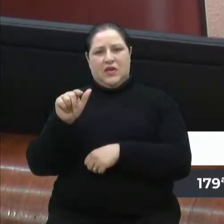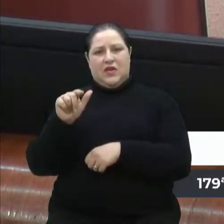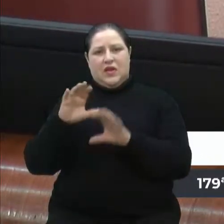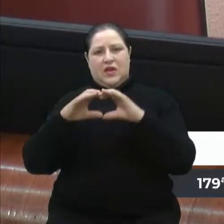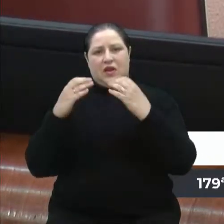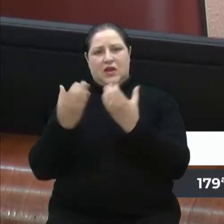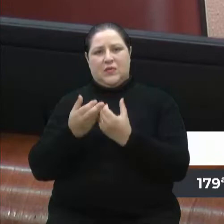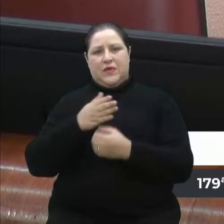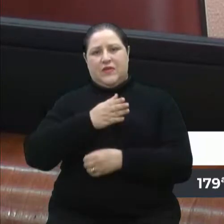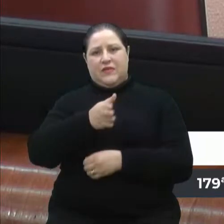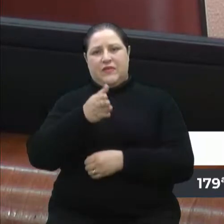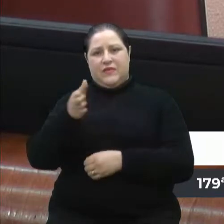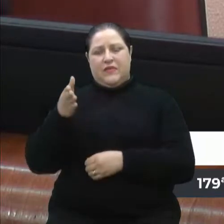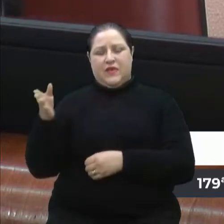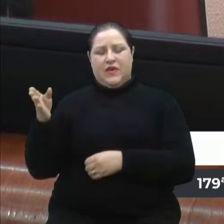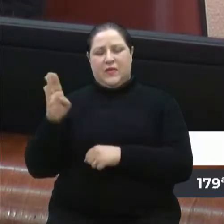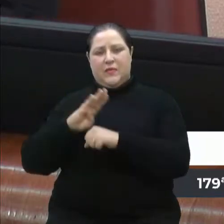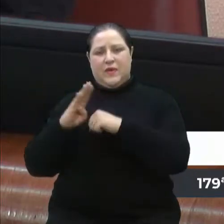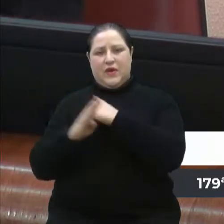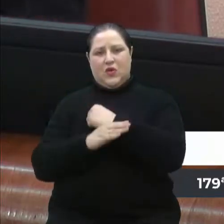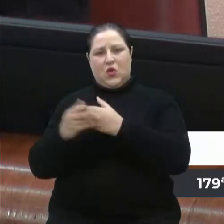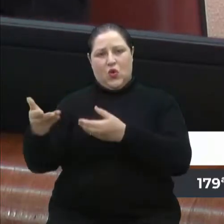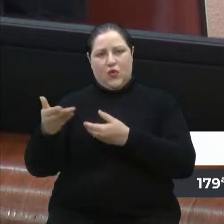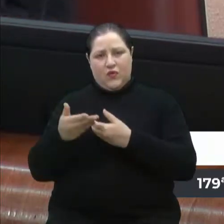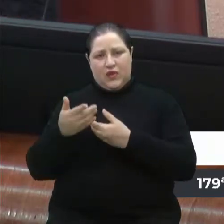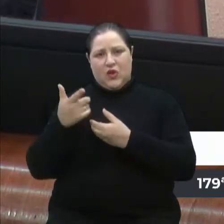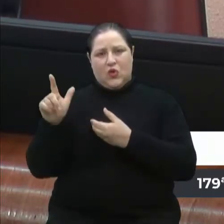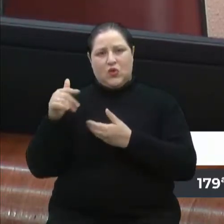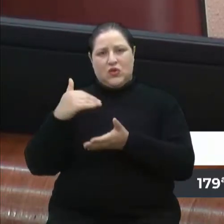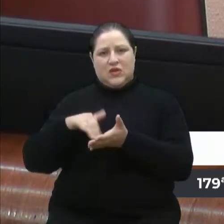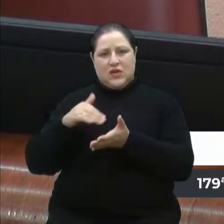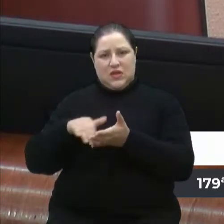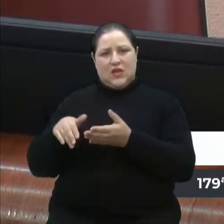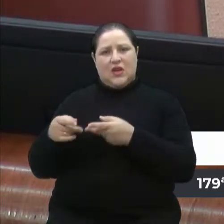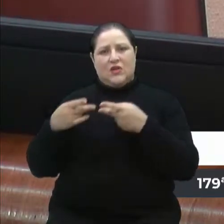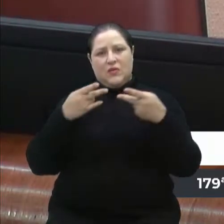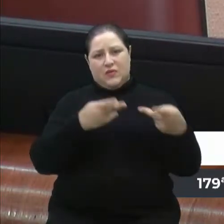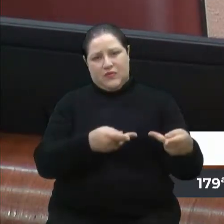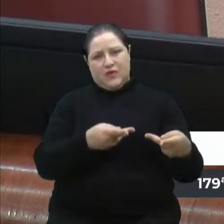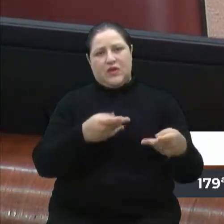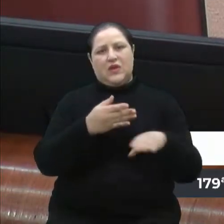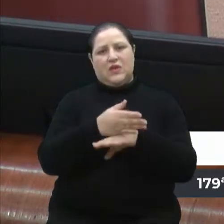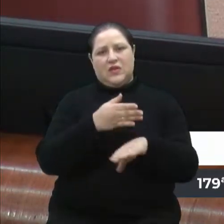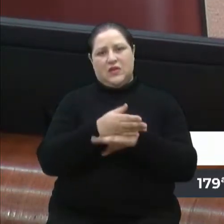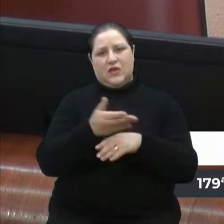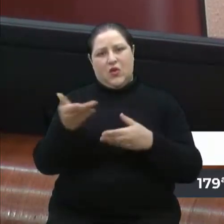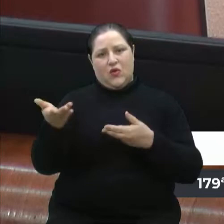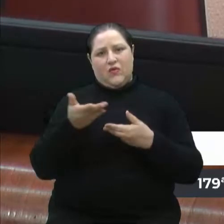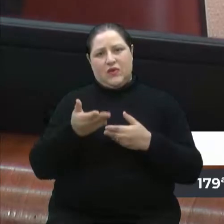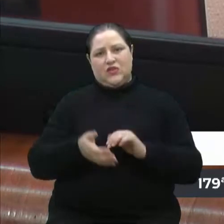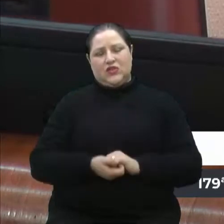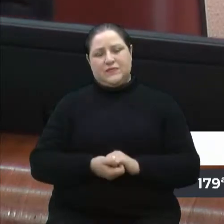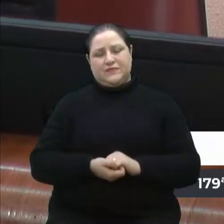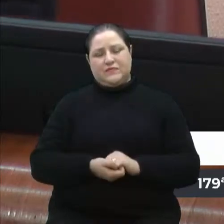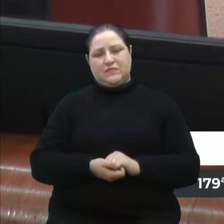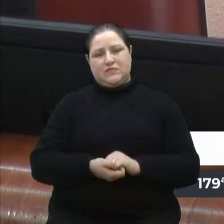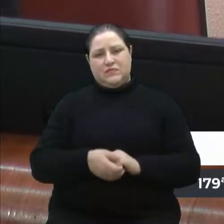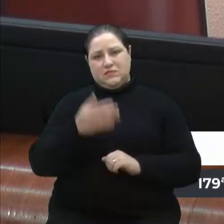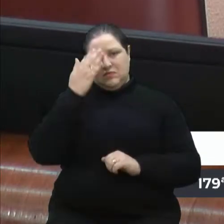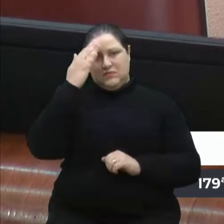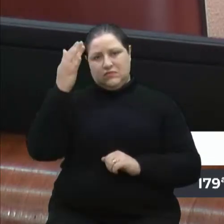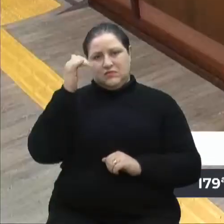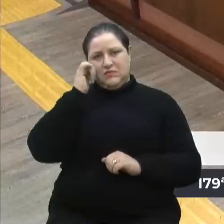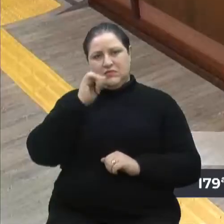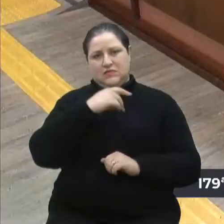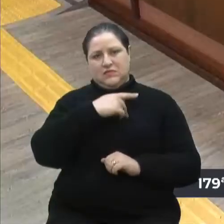isso aí. Mas vamos convidar os demais secretários que apareçam por lá hoje à noite. Estamos convidando. Obrigado. Obrigado, senhora